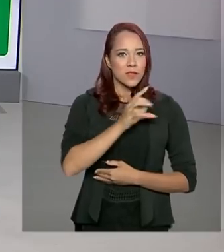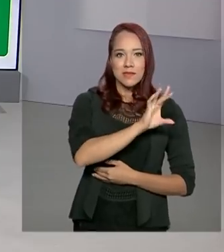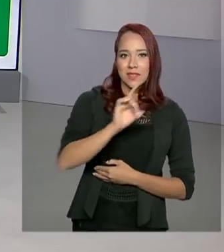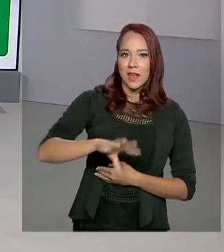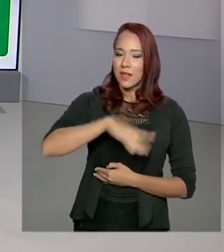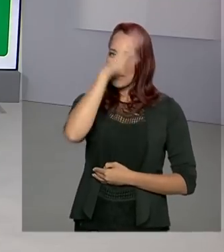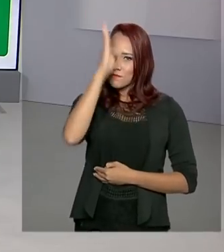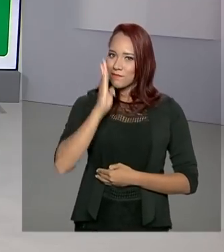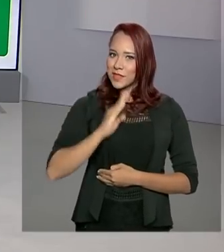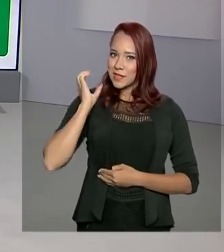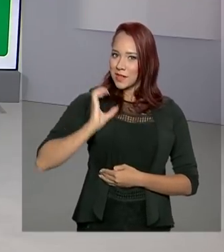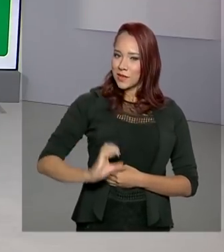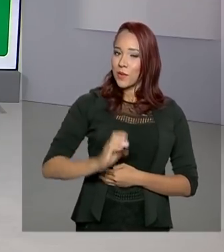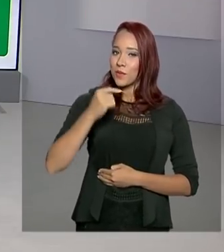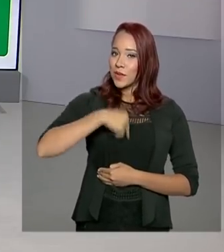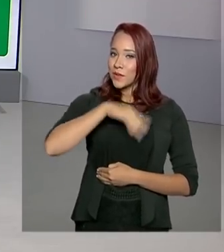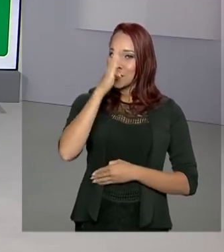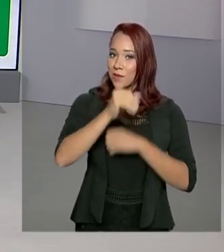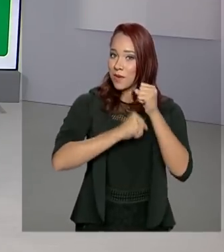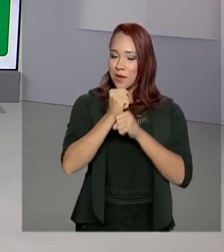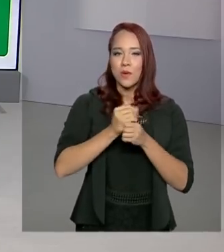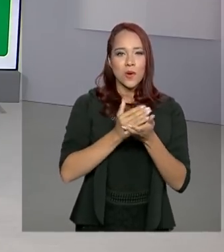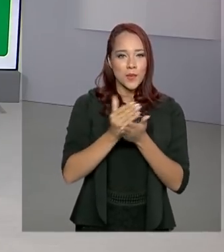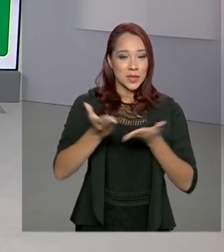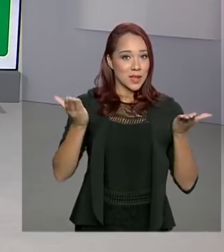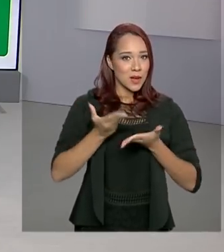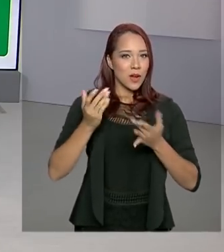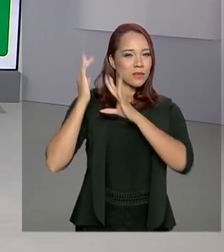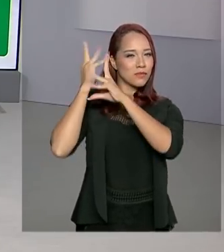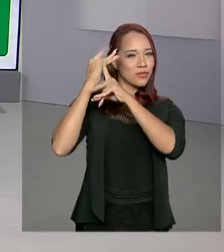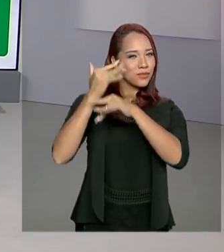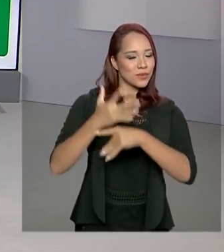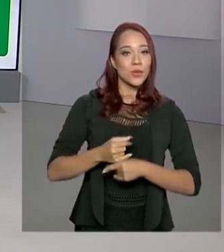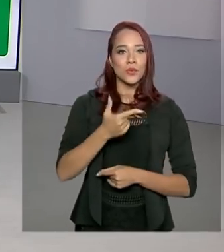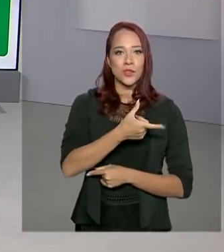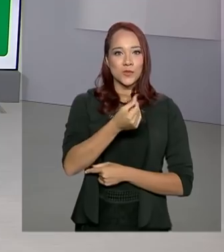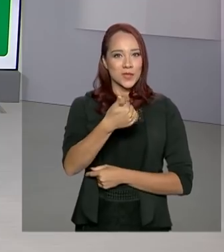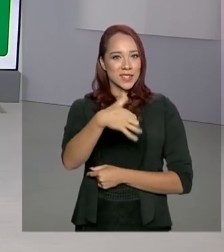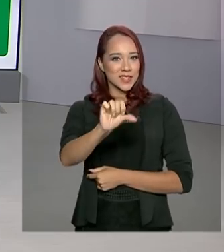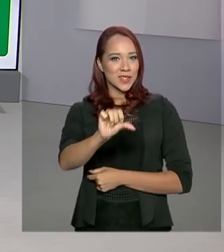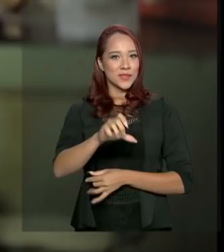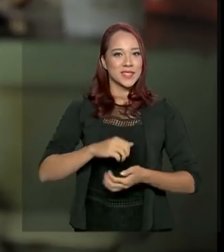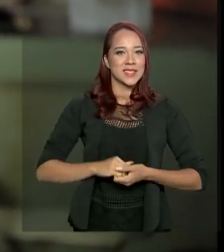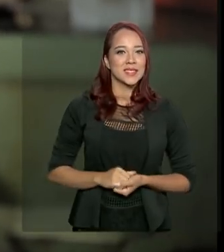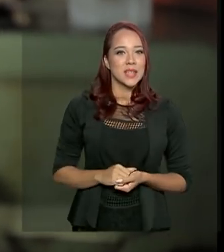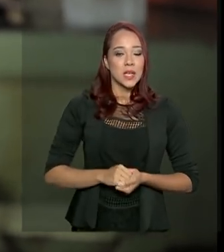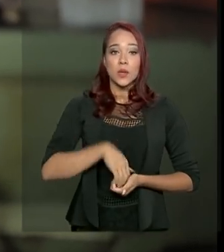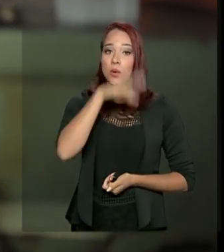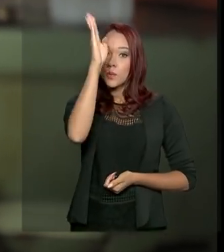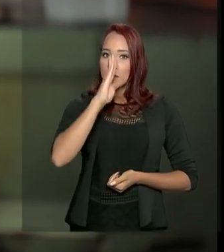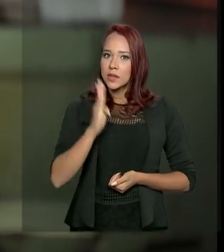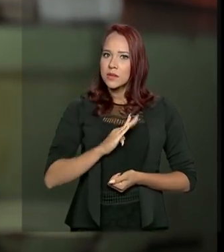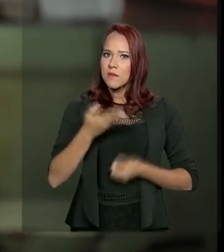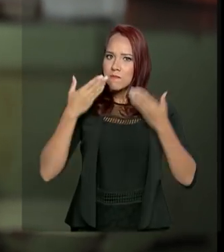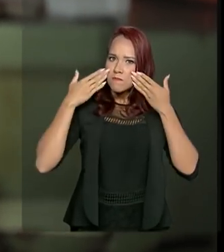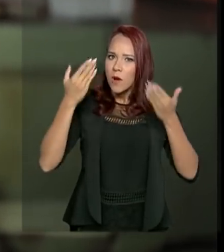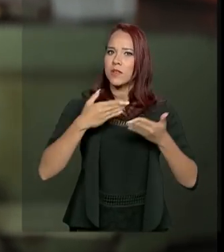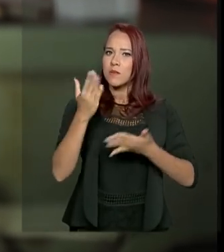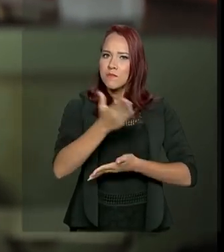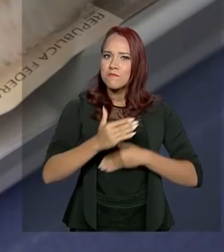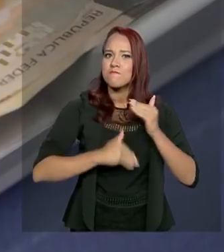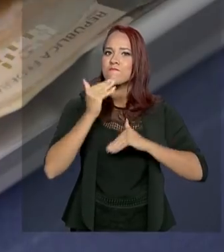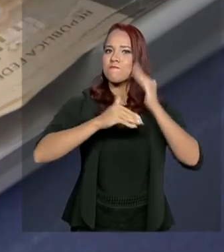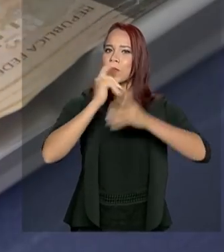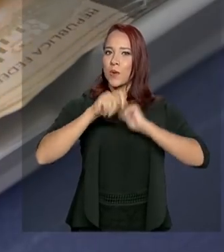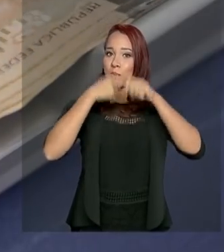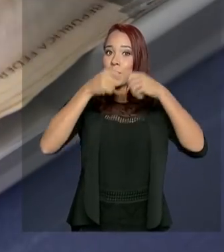brasileiro esse ano. É isso mesmo, Renata. Começa agora a retrospectiva 2019. Brasil dá sinais de recuperação da